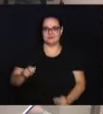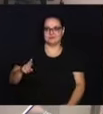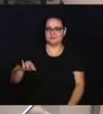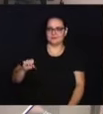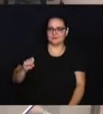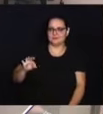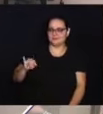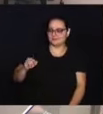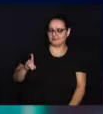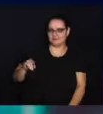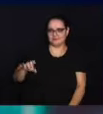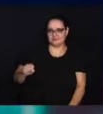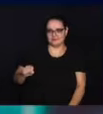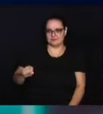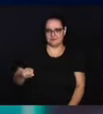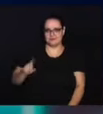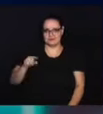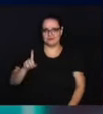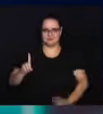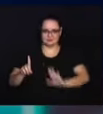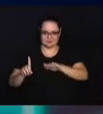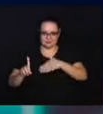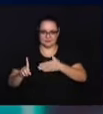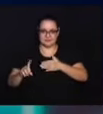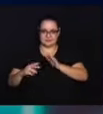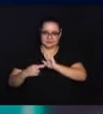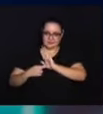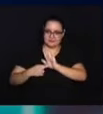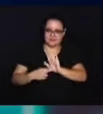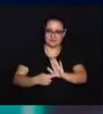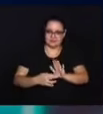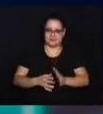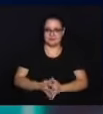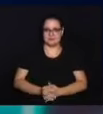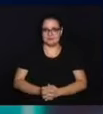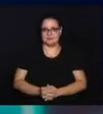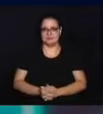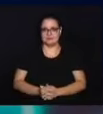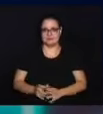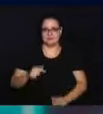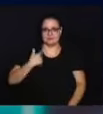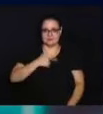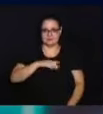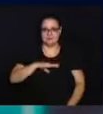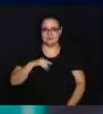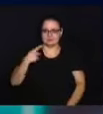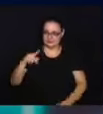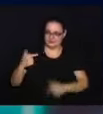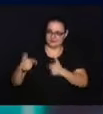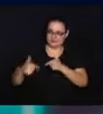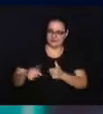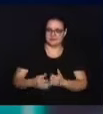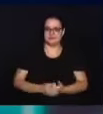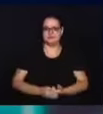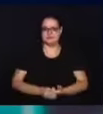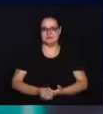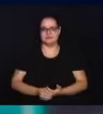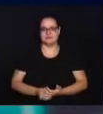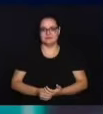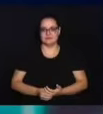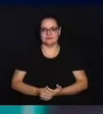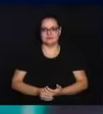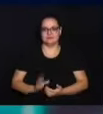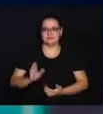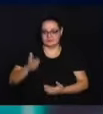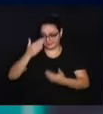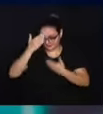Aristides, você hoje, além de ser homenageado, você representa a nossa cidade com o seu trabalho. Nós